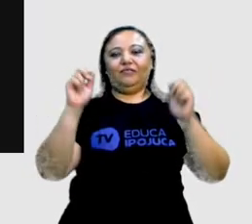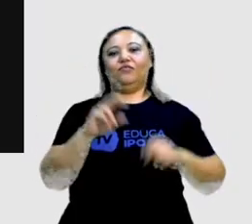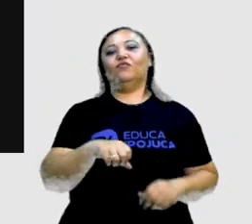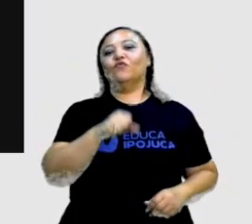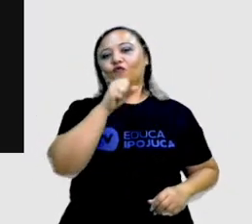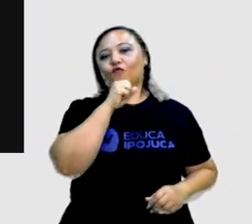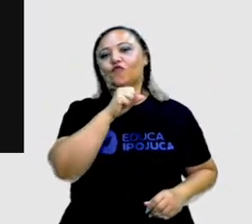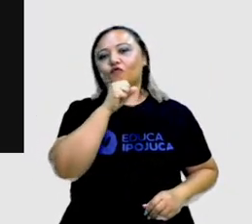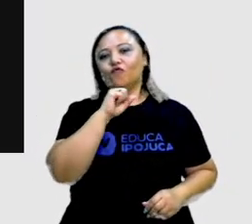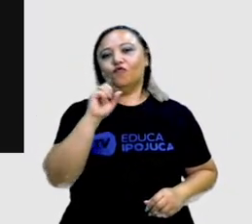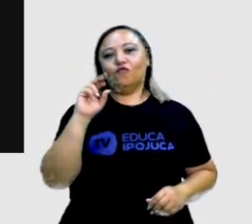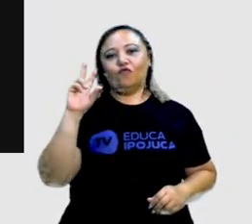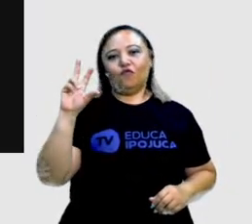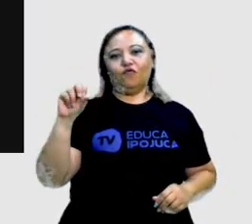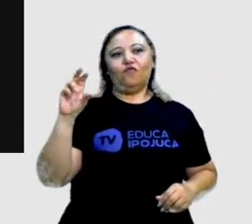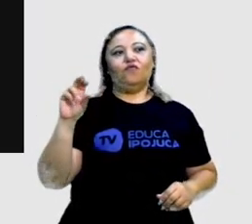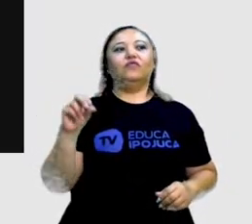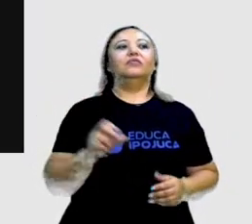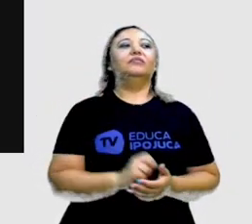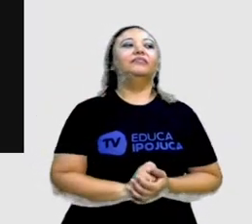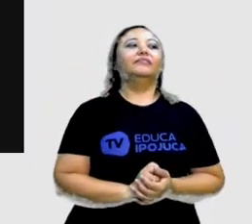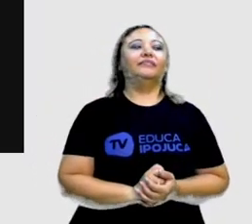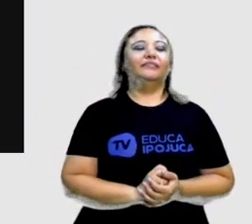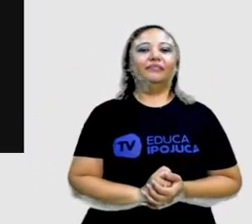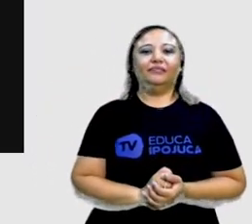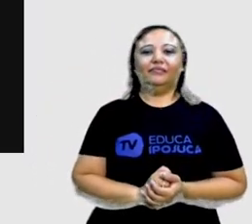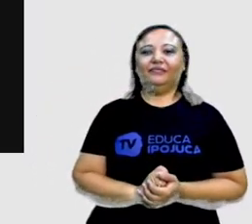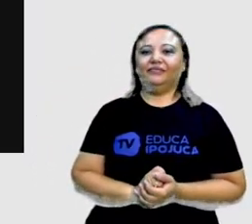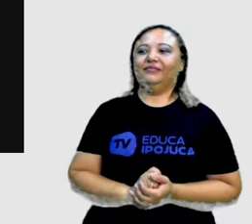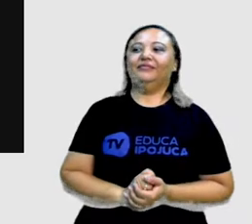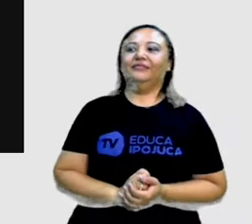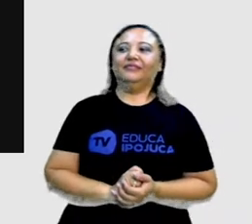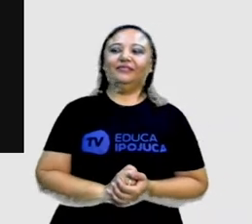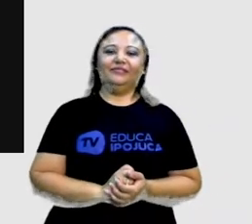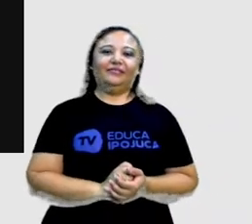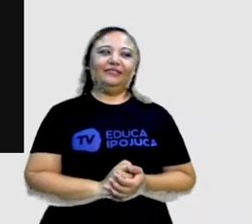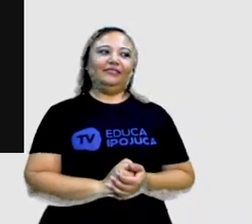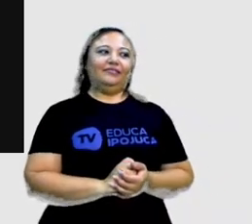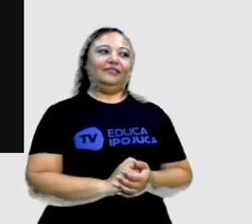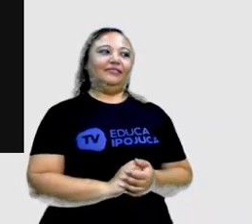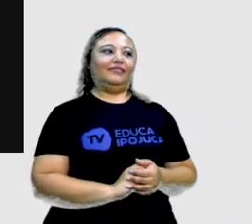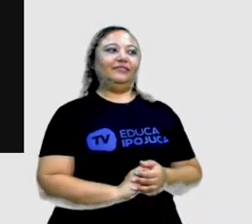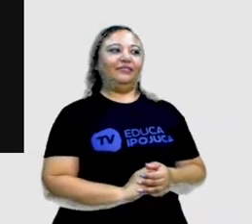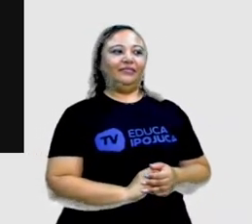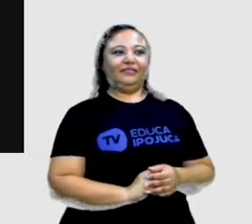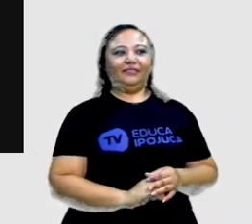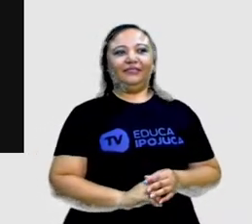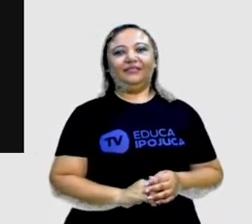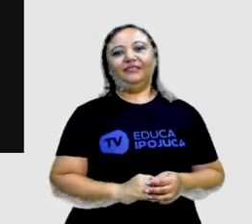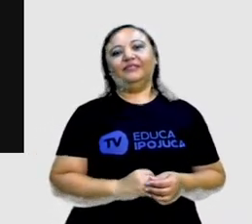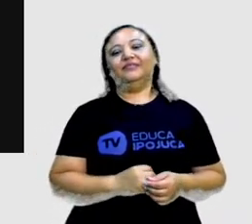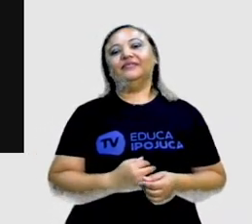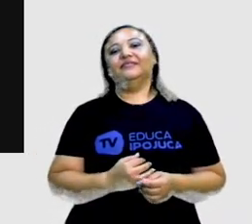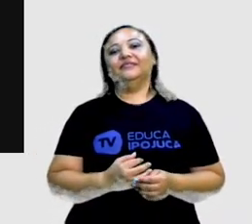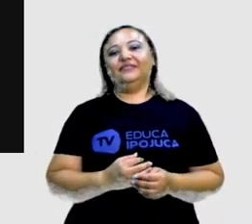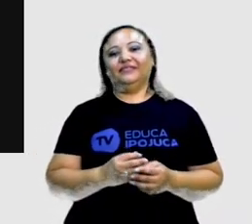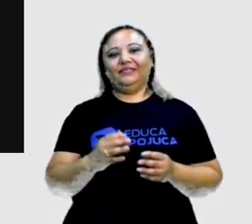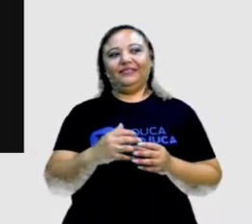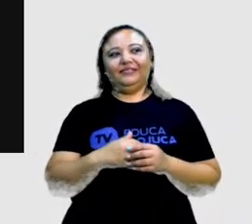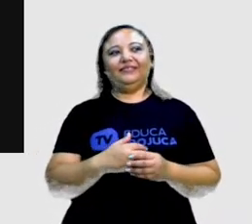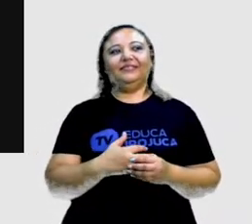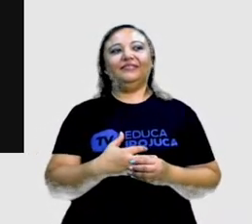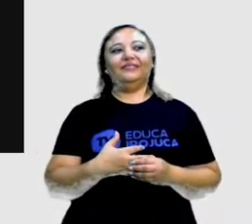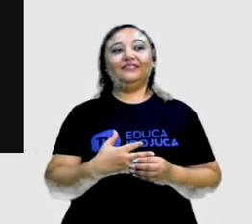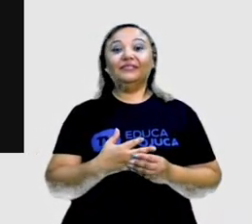Esse texto é de Aline Dexmer e as imagens nós retiramos da internet. Espero que vocês tenham gostado e até a próxima leitura!